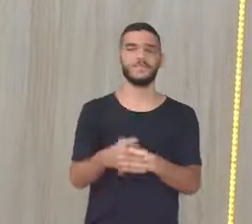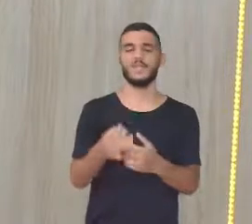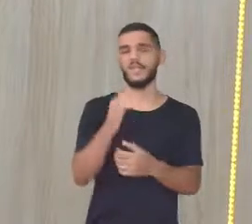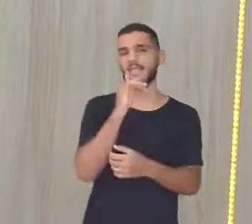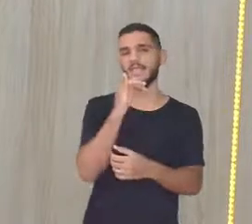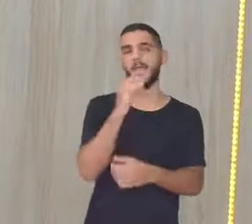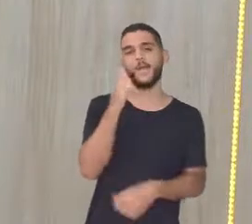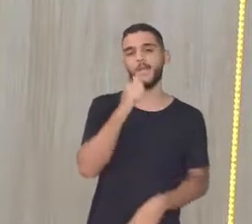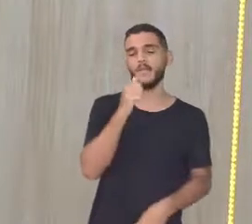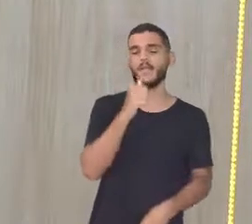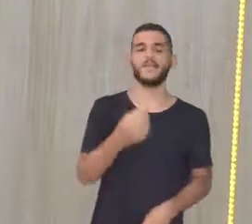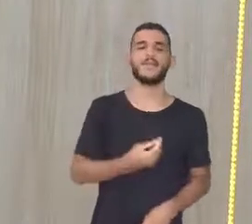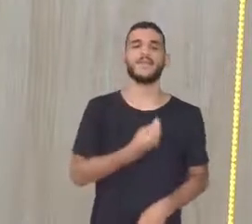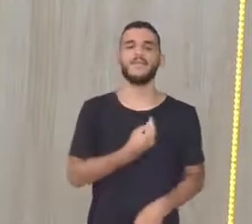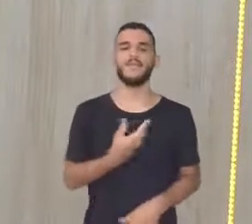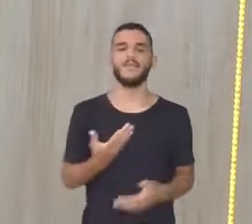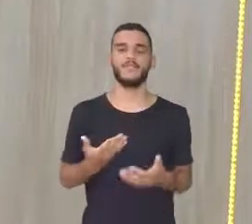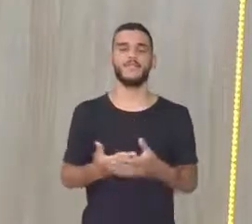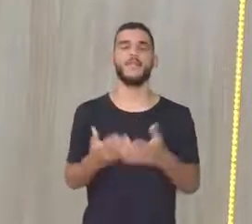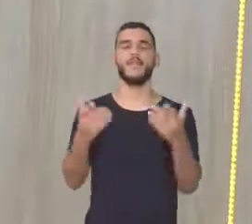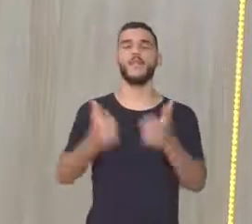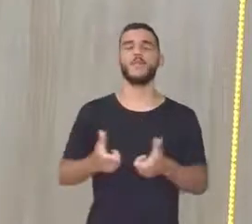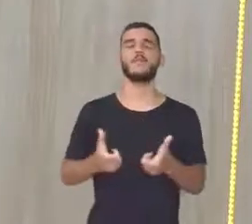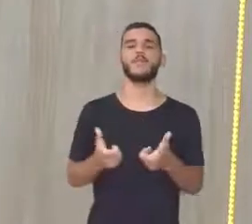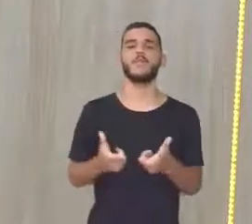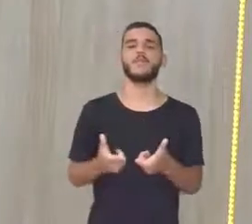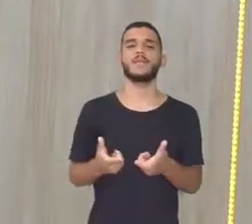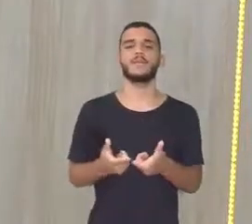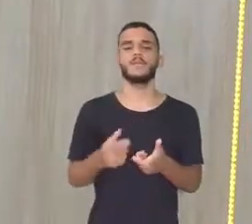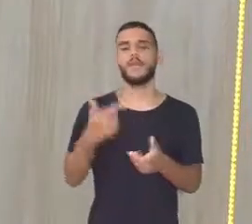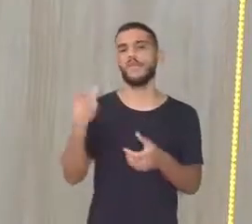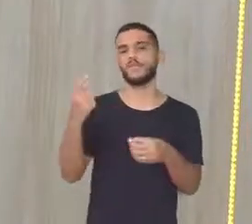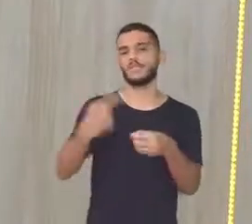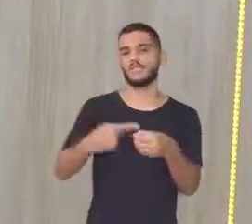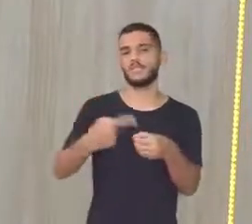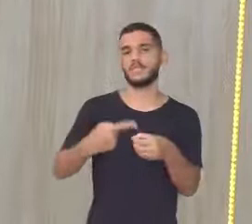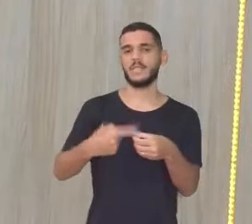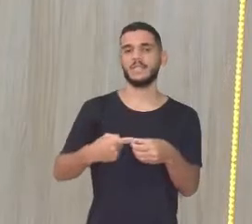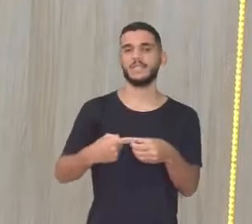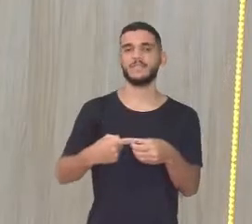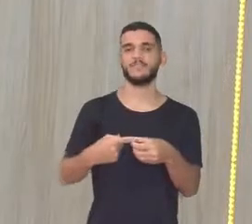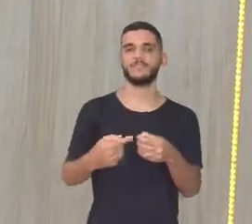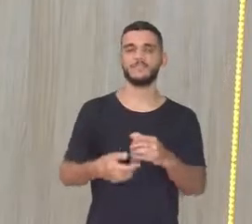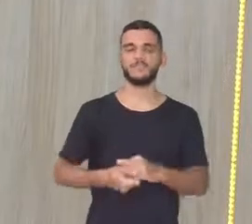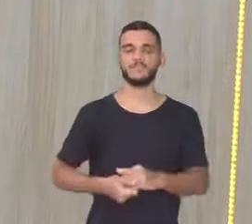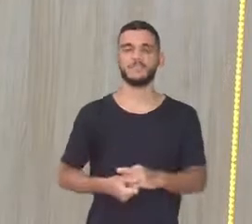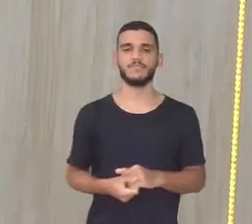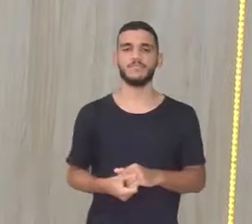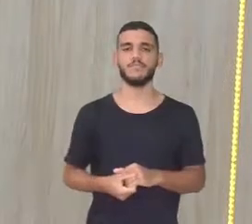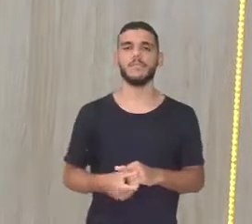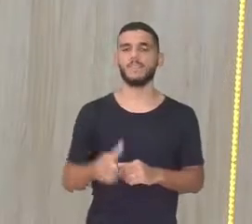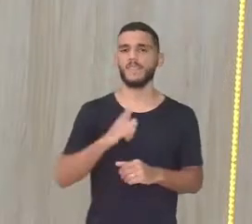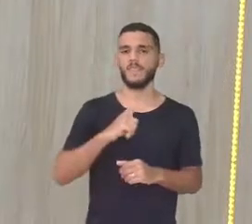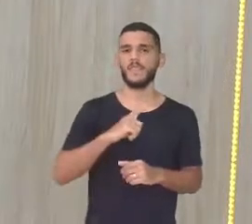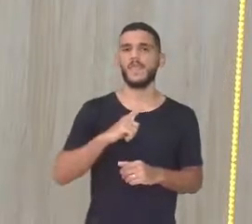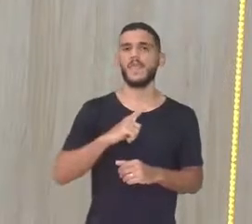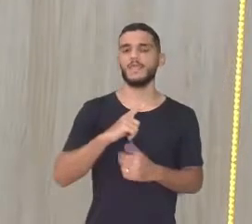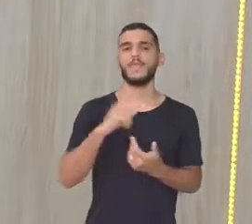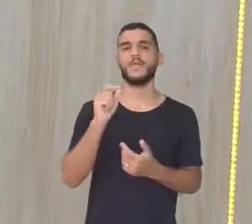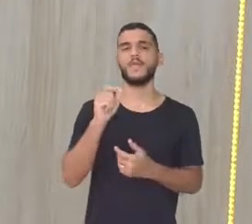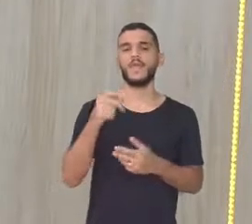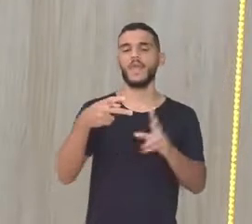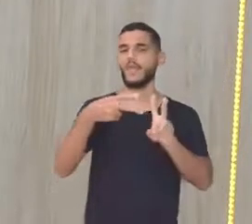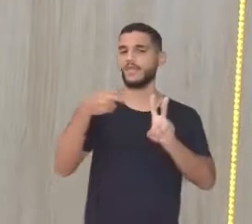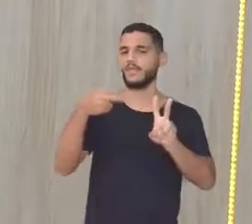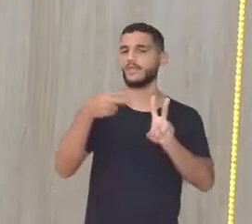lá em Ponta de Pedra Já existiam os índios lá Próximo à povoação de São Lourenço Hoje Não é Vanessa? Um abraço para você Viu Está